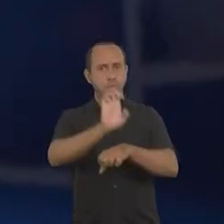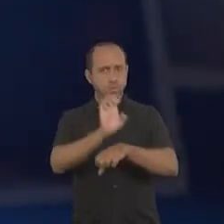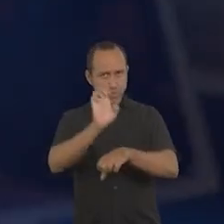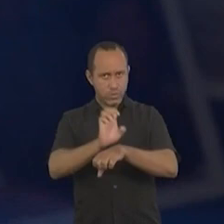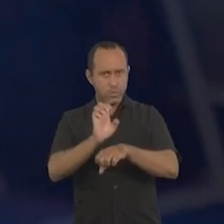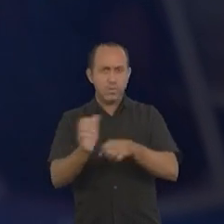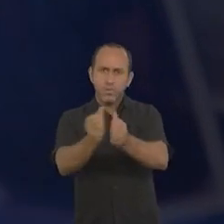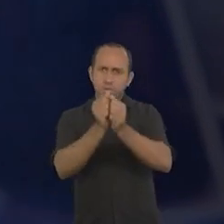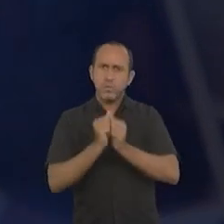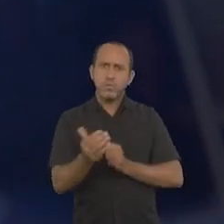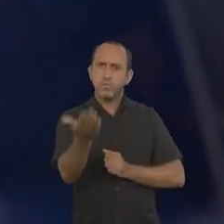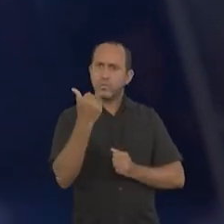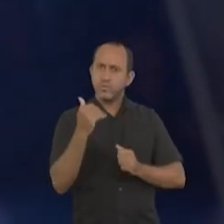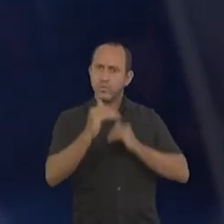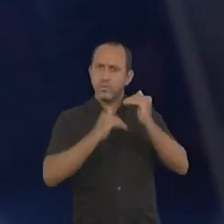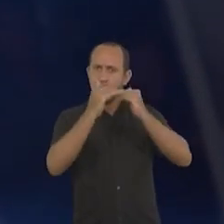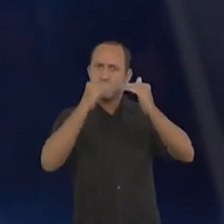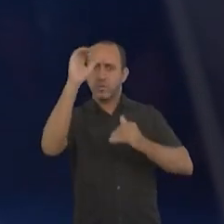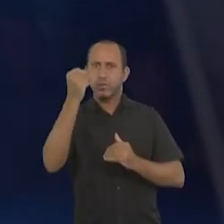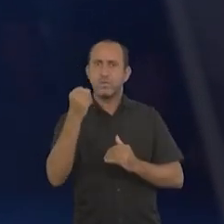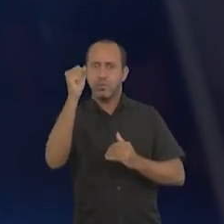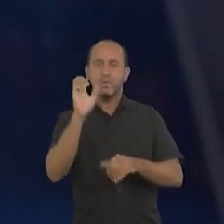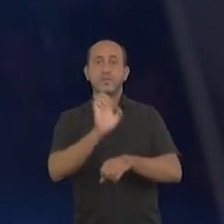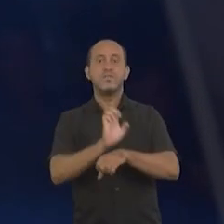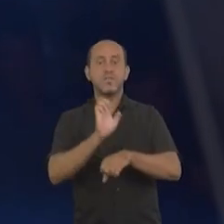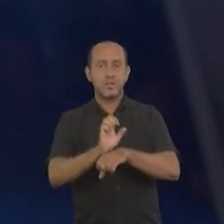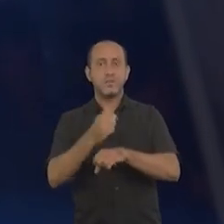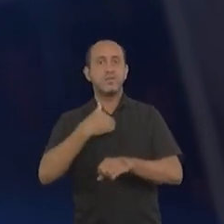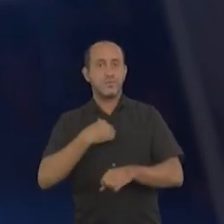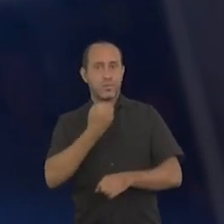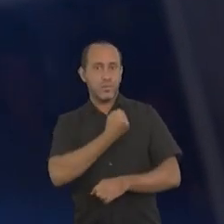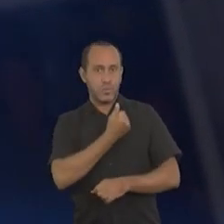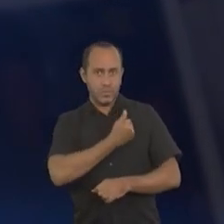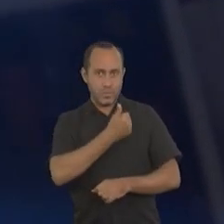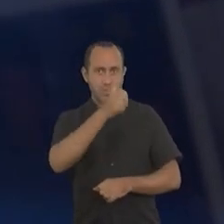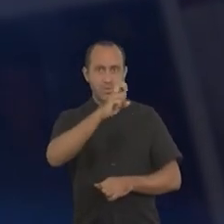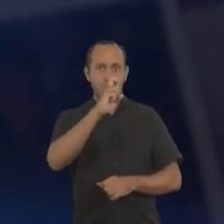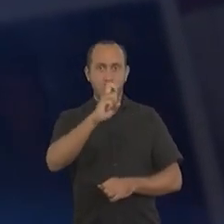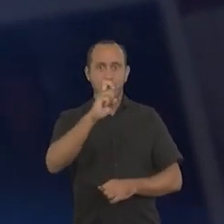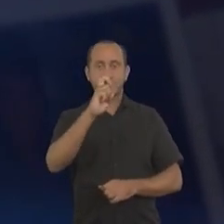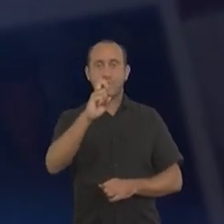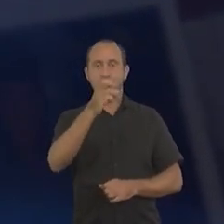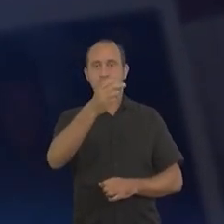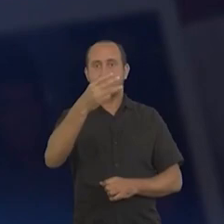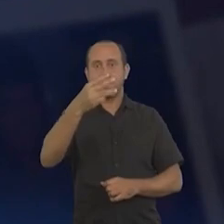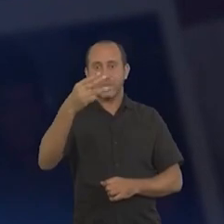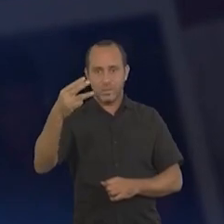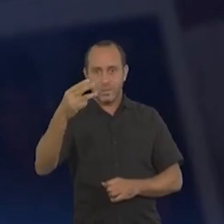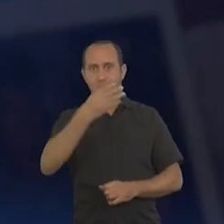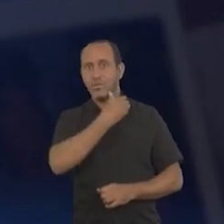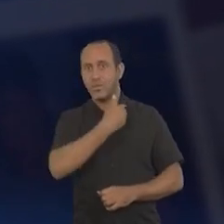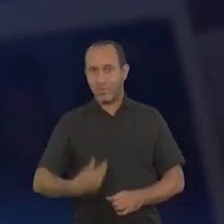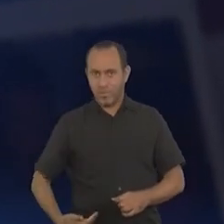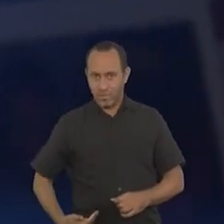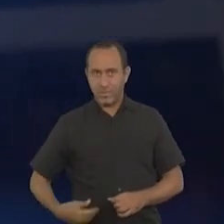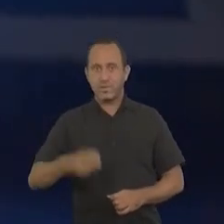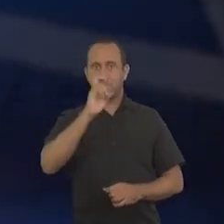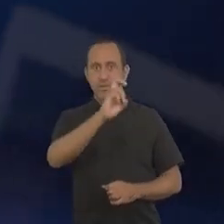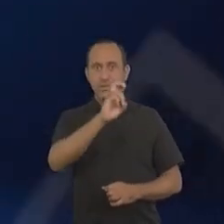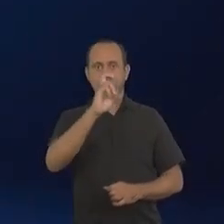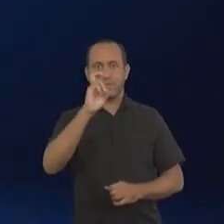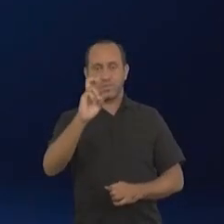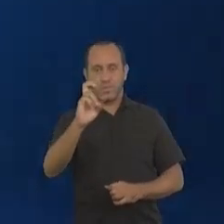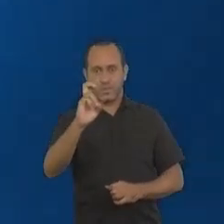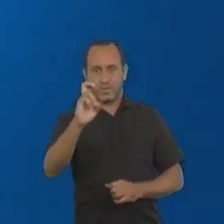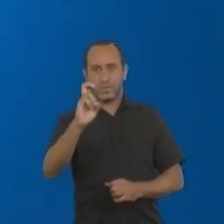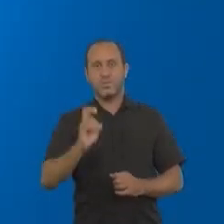Vamos juntos avançar com o Sergipe. Estadual é Sérgio Reis, 55333. Governador, Fábio,